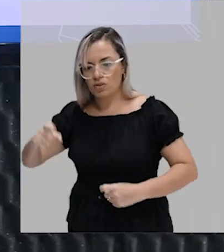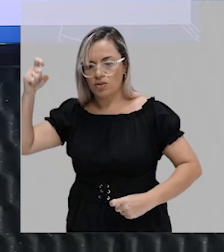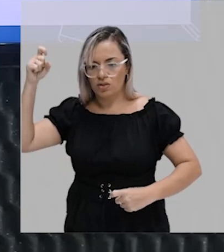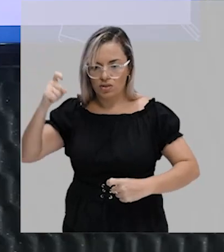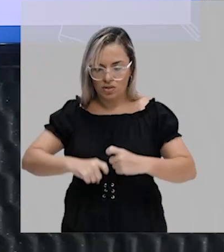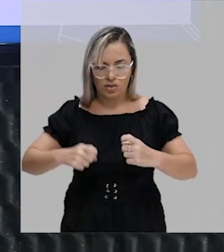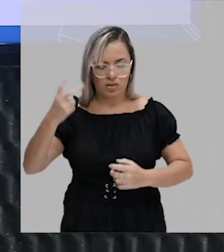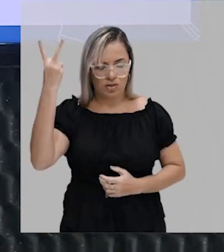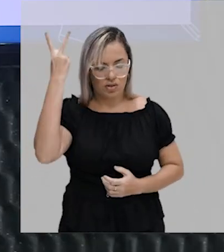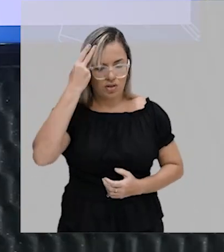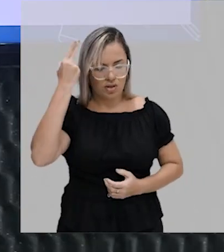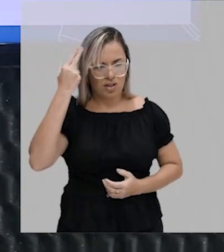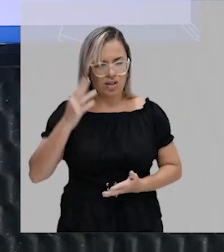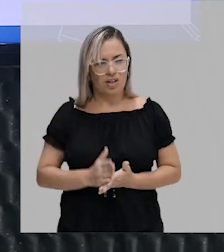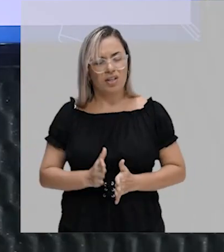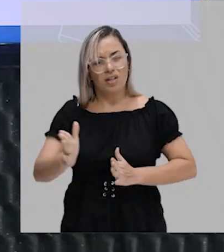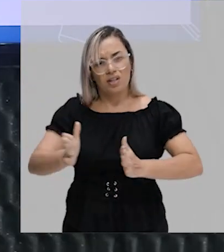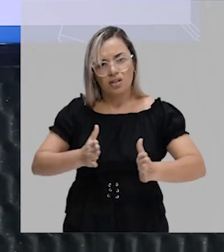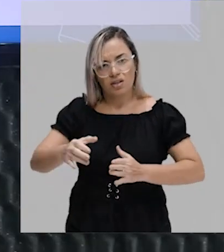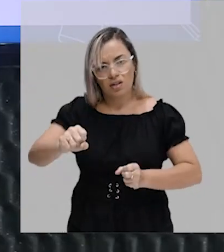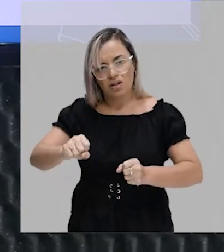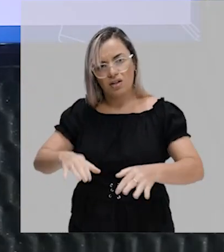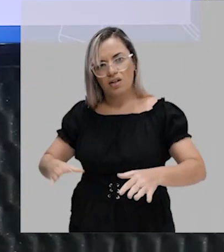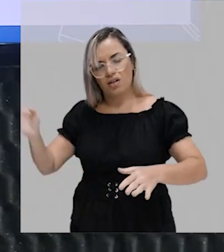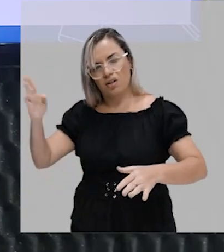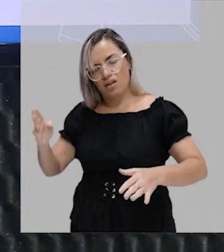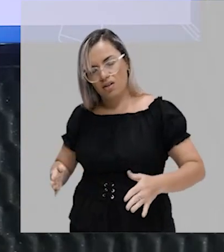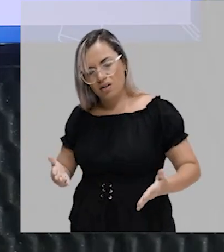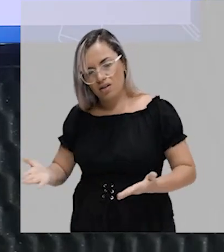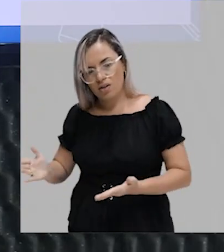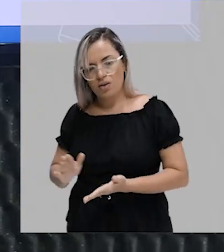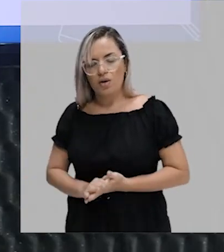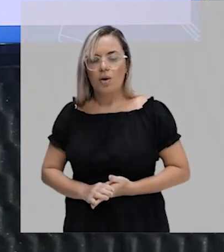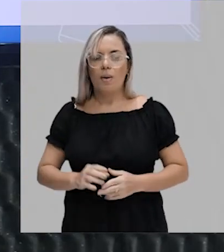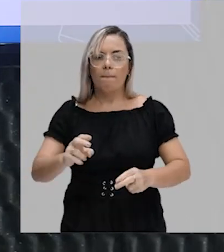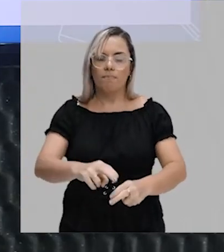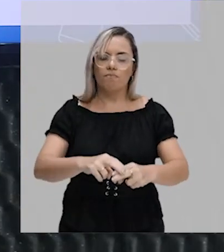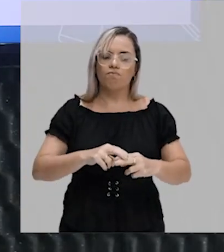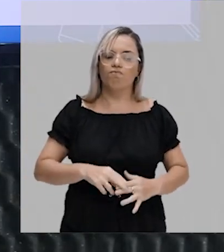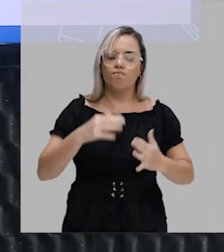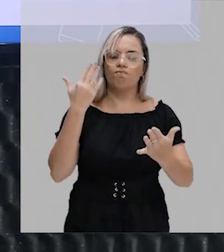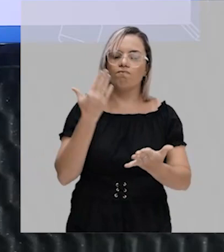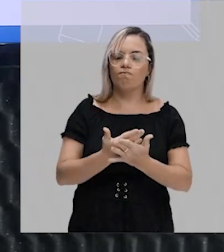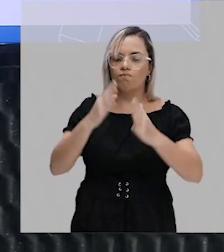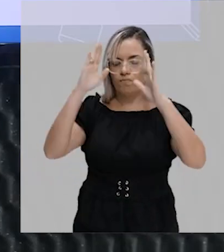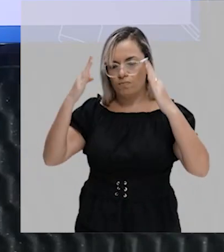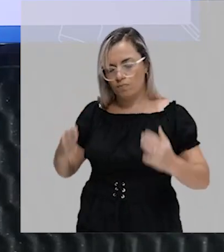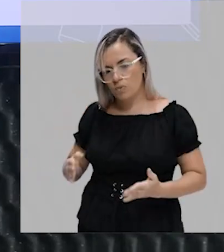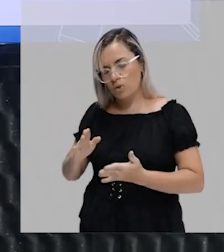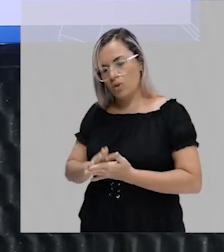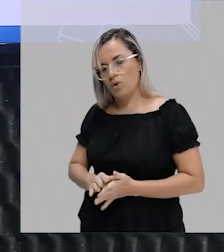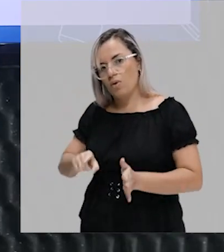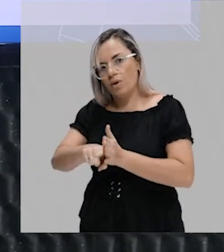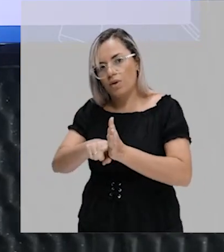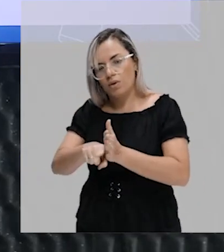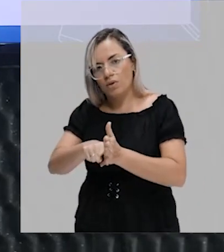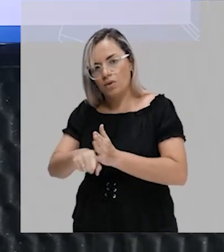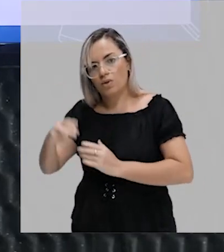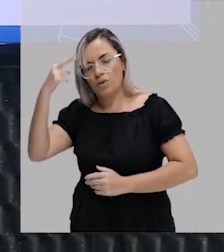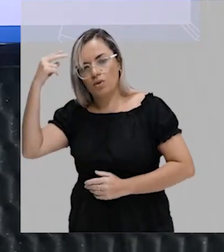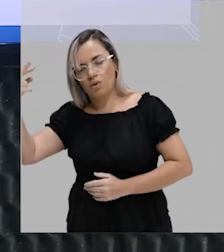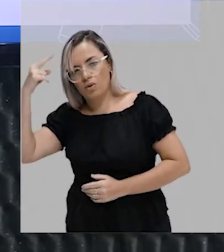essa visão da Neu Maguiar, analisando os sociólogos, os pesquisadores, os intelectuais, os historiadores brasileiros,